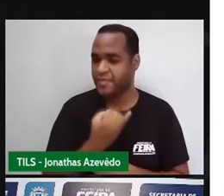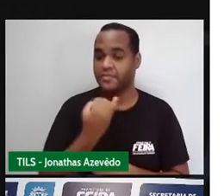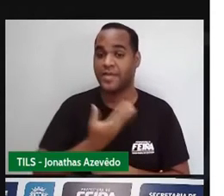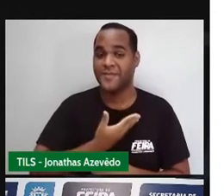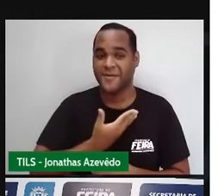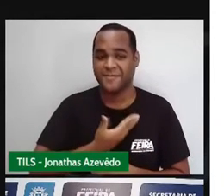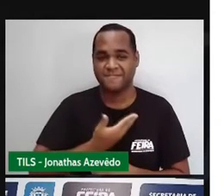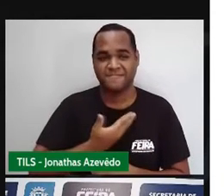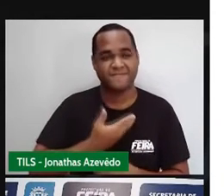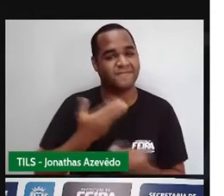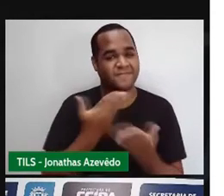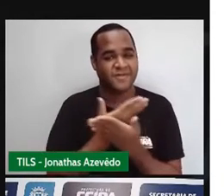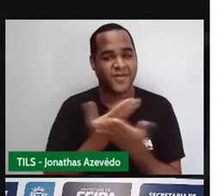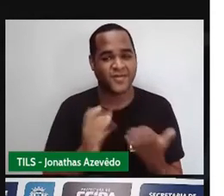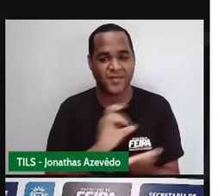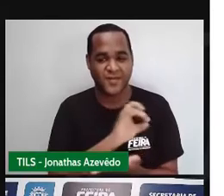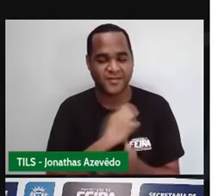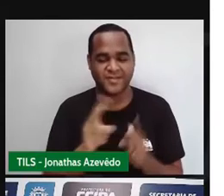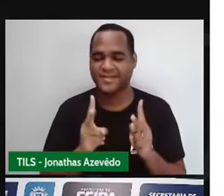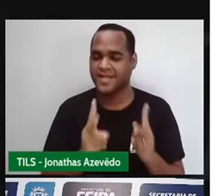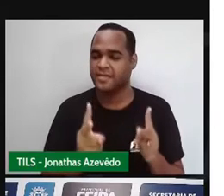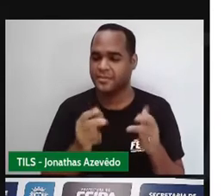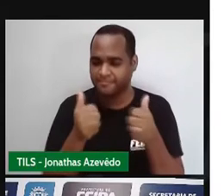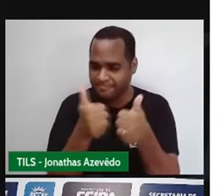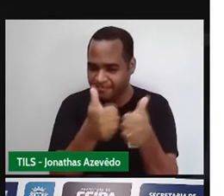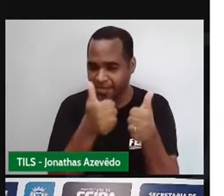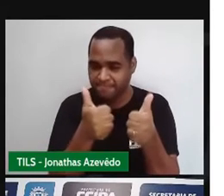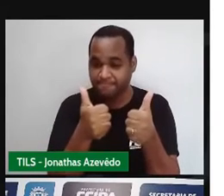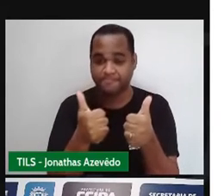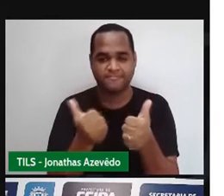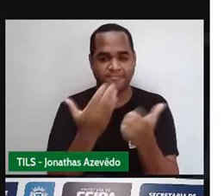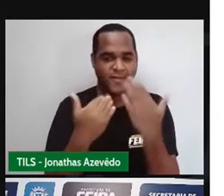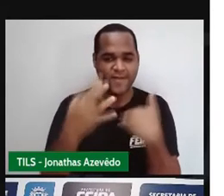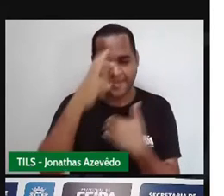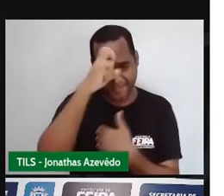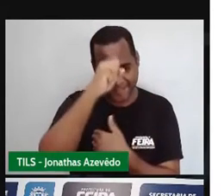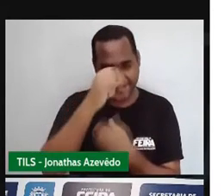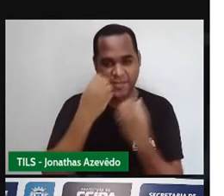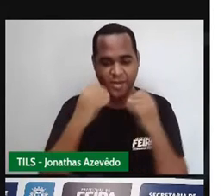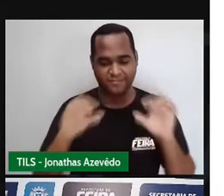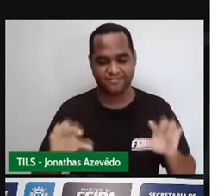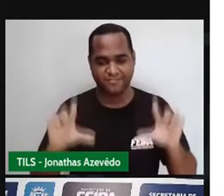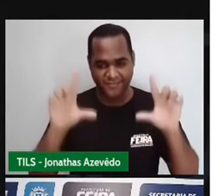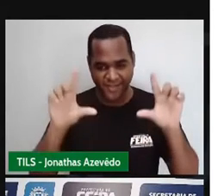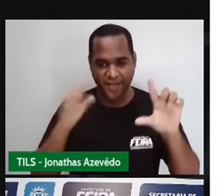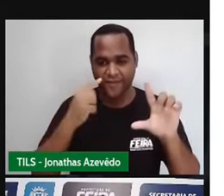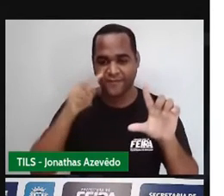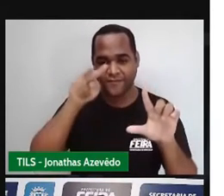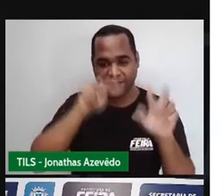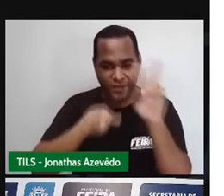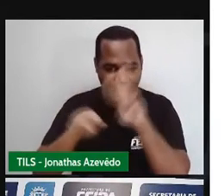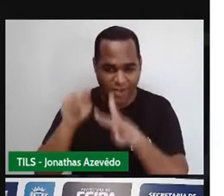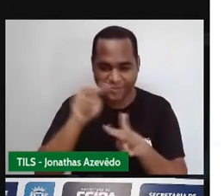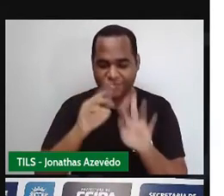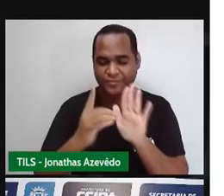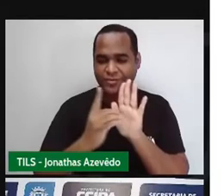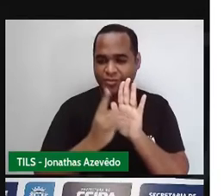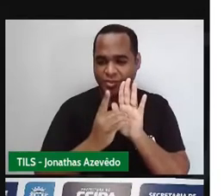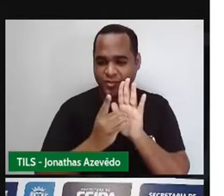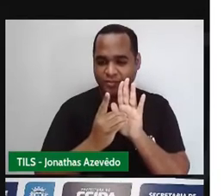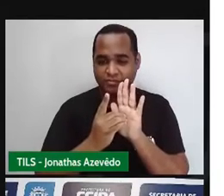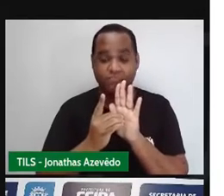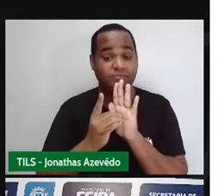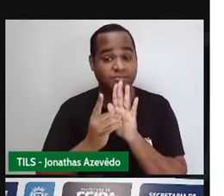nosso em muitas situações. Tá bom? Então vamos lá, vamos fazer assim, vamos para o nosso quadro ali, o nosso quadro digital, que vai ser